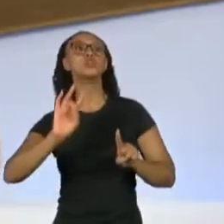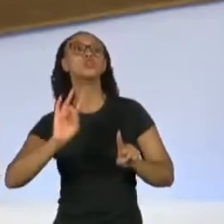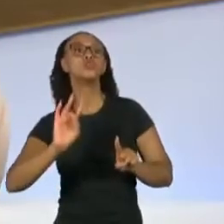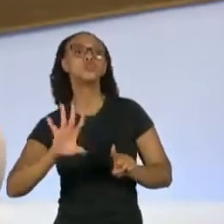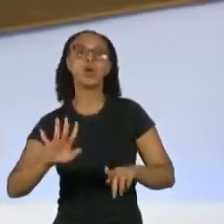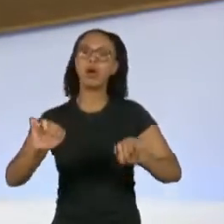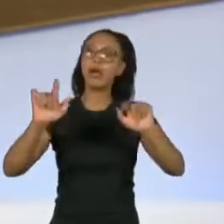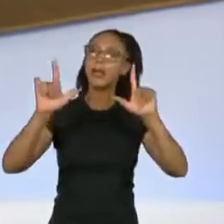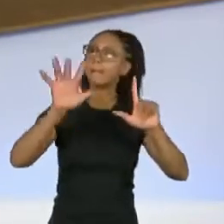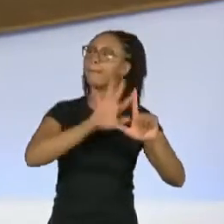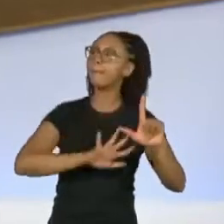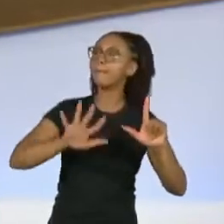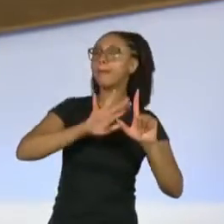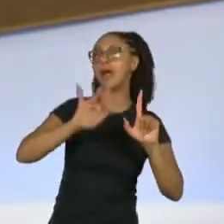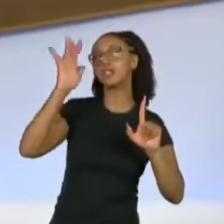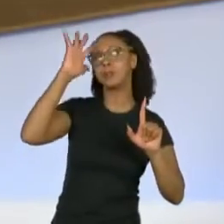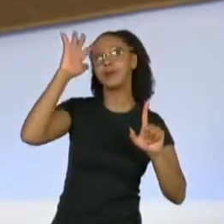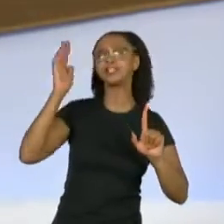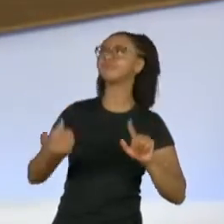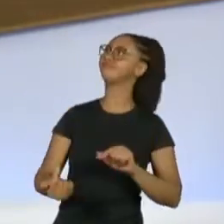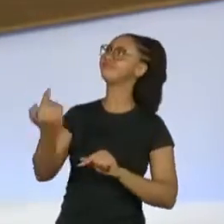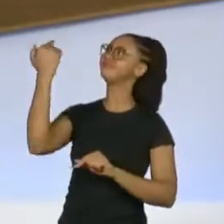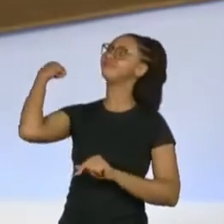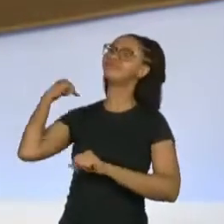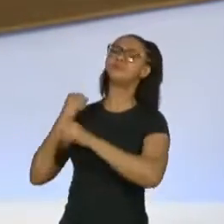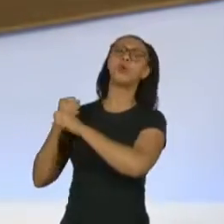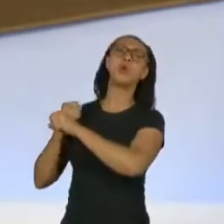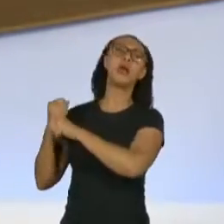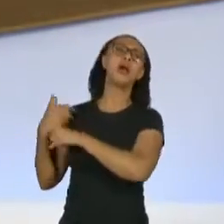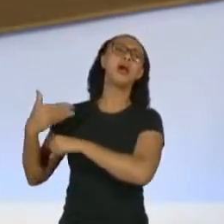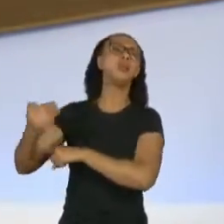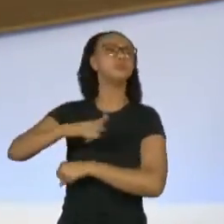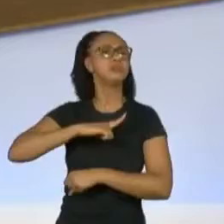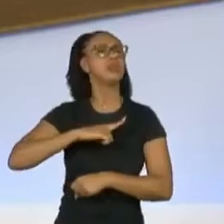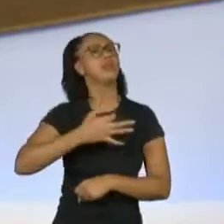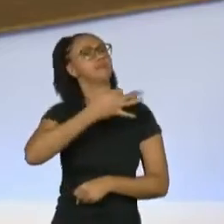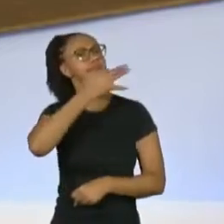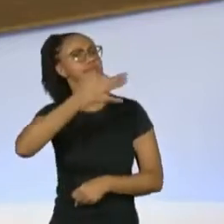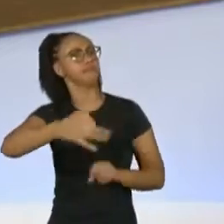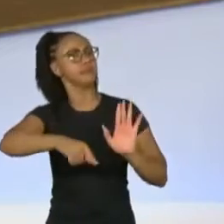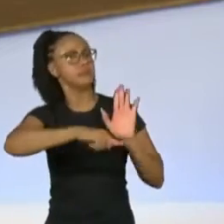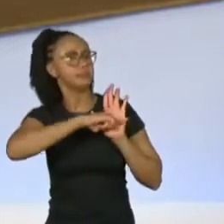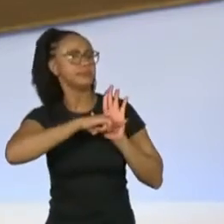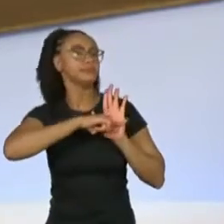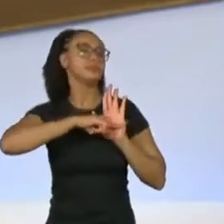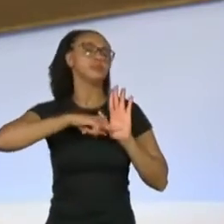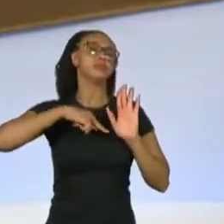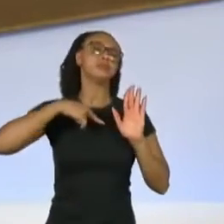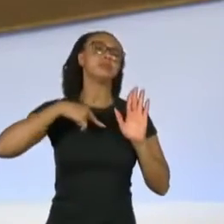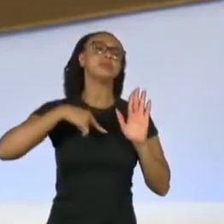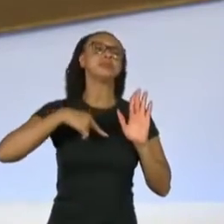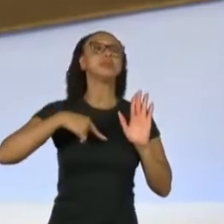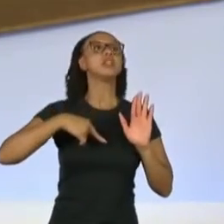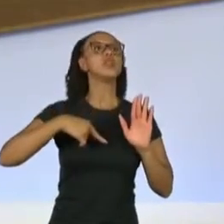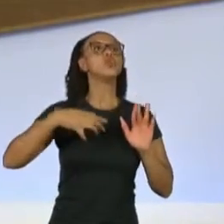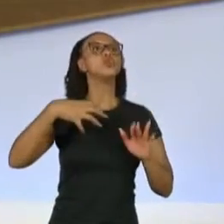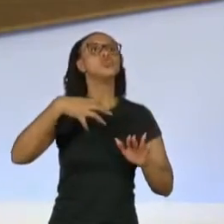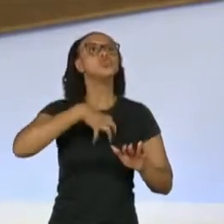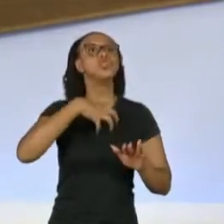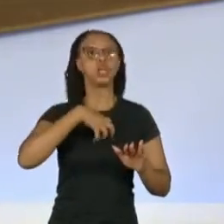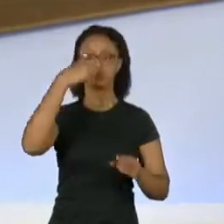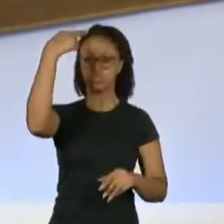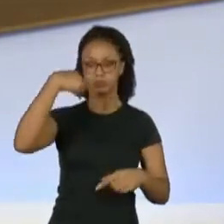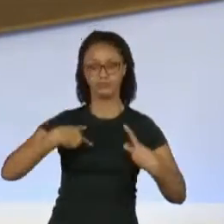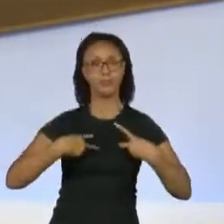já causou, ao longo dessas décadas, tantas críticas negativas, tantas formas equivocadas de nos